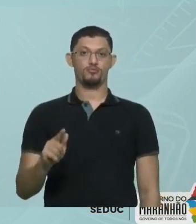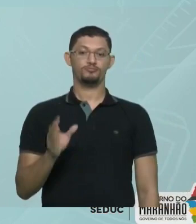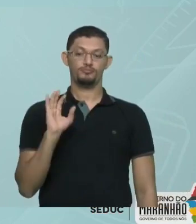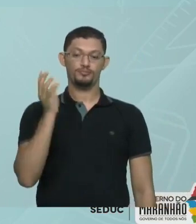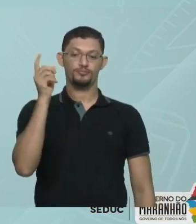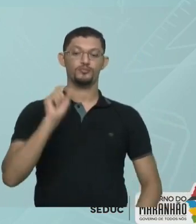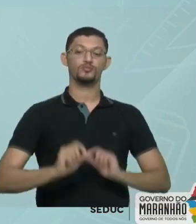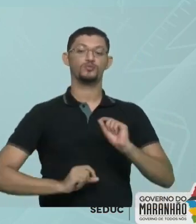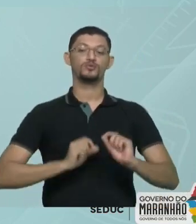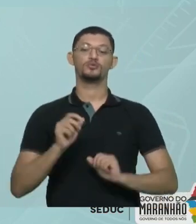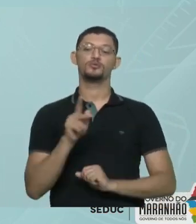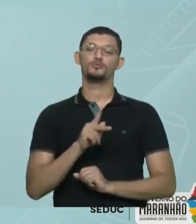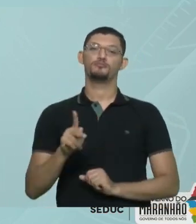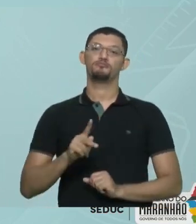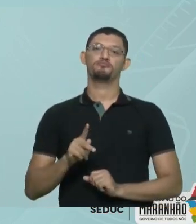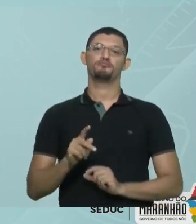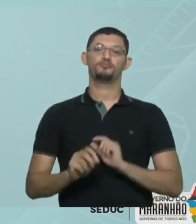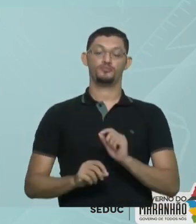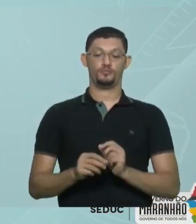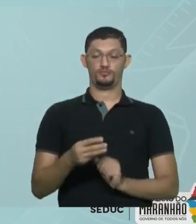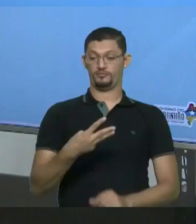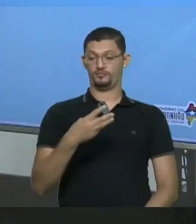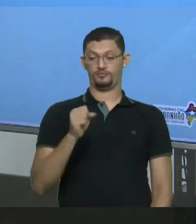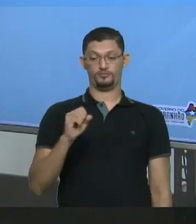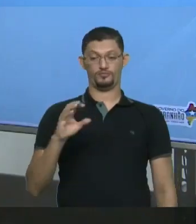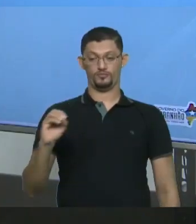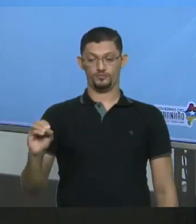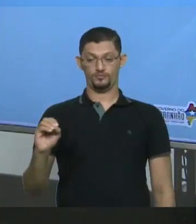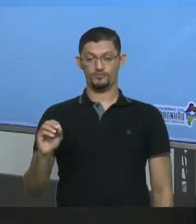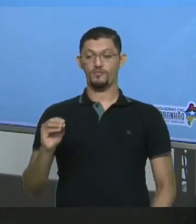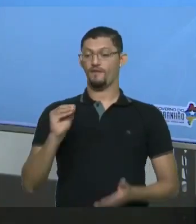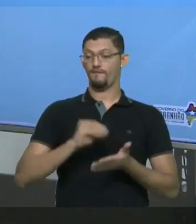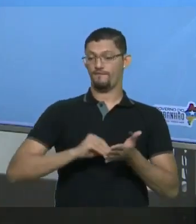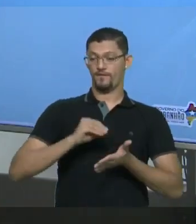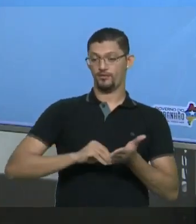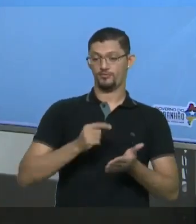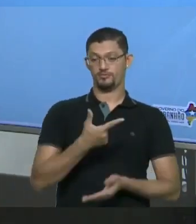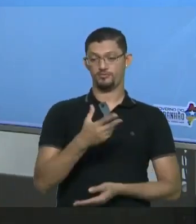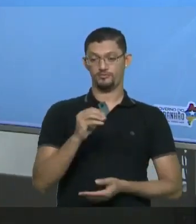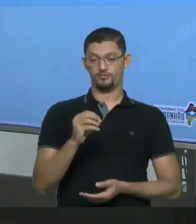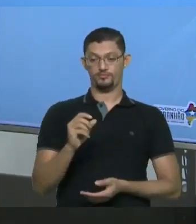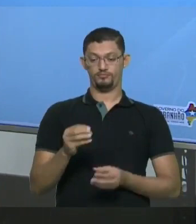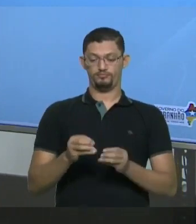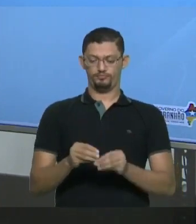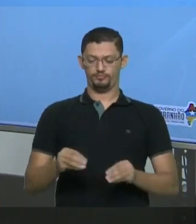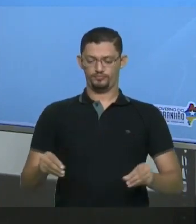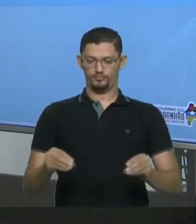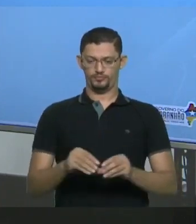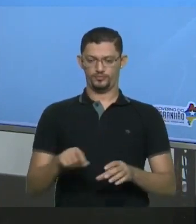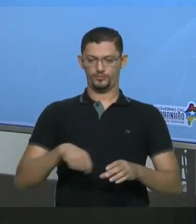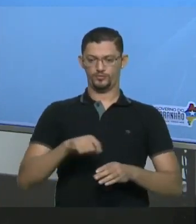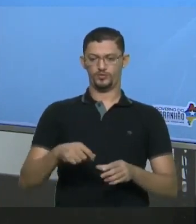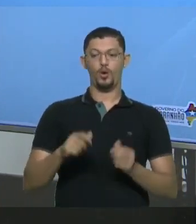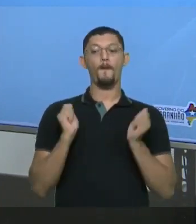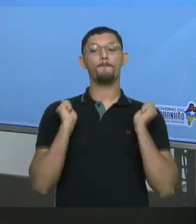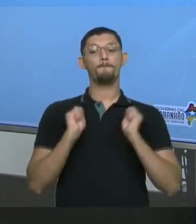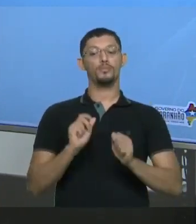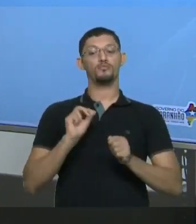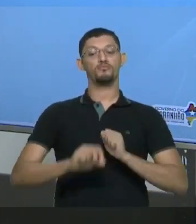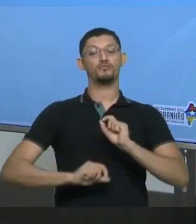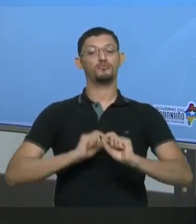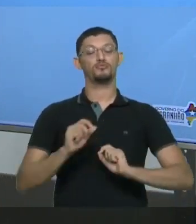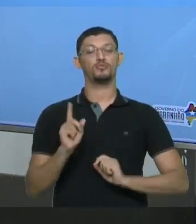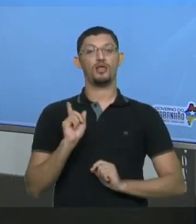acontecer O que professor? Vai dissolver 380 Vai ficar 20 gramas De corpo de fundo Mas o que eu posso fazer?